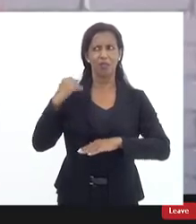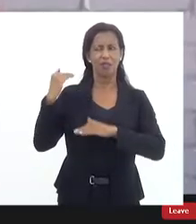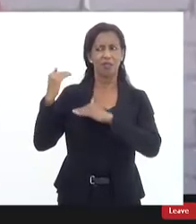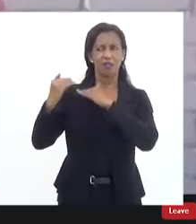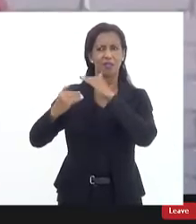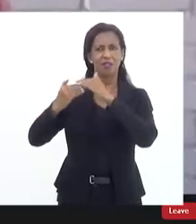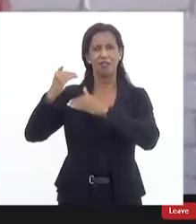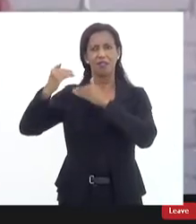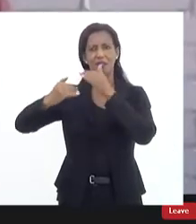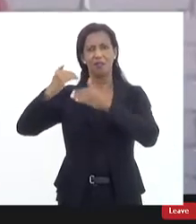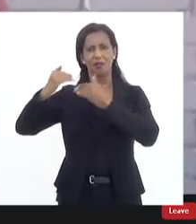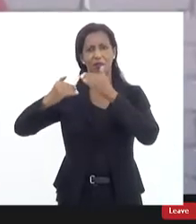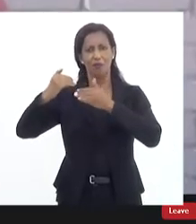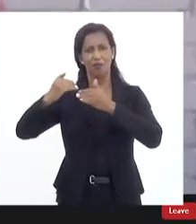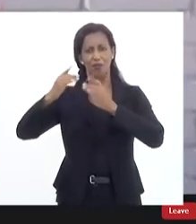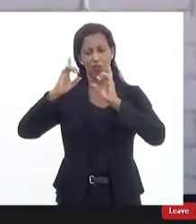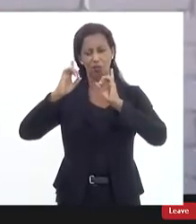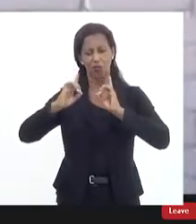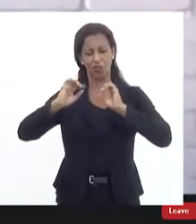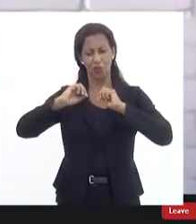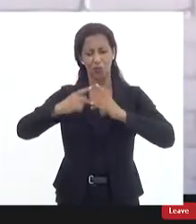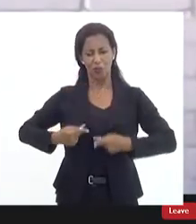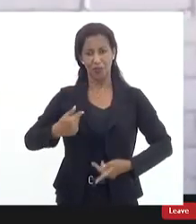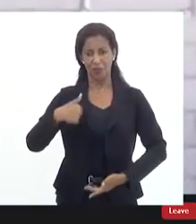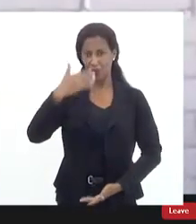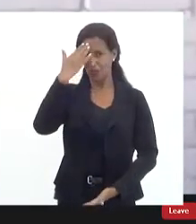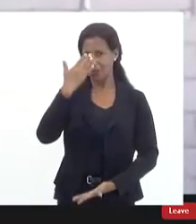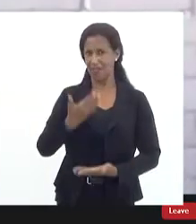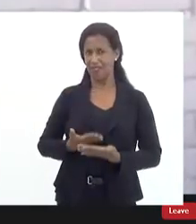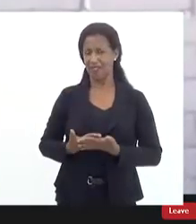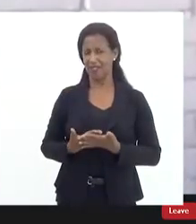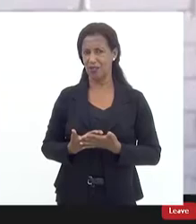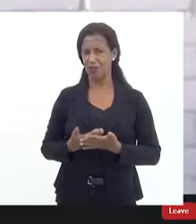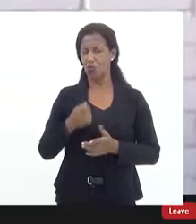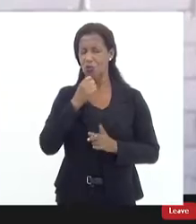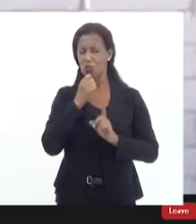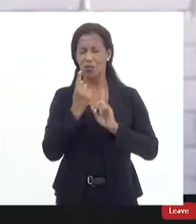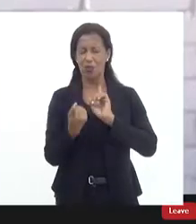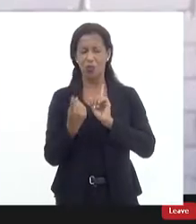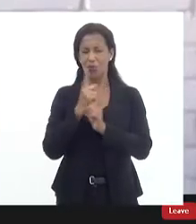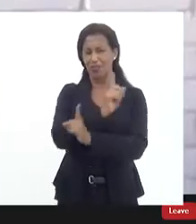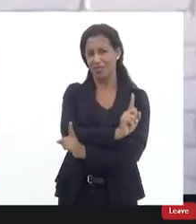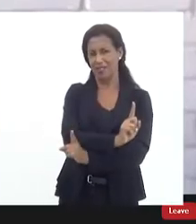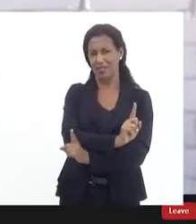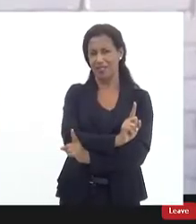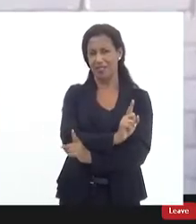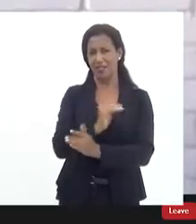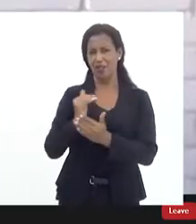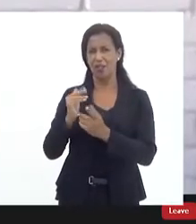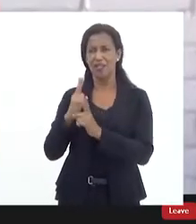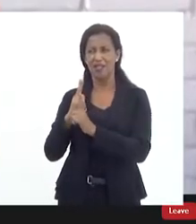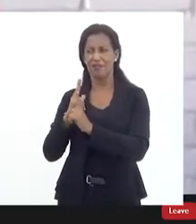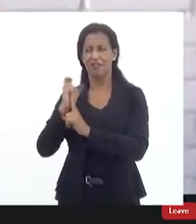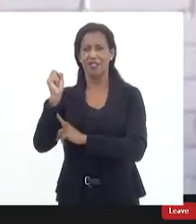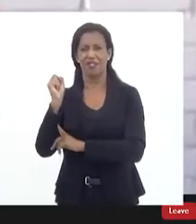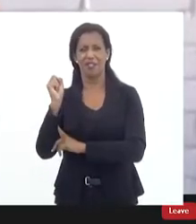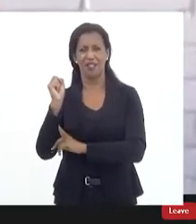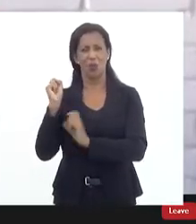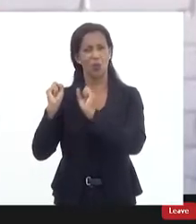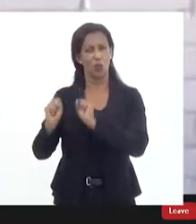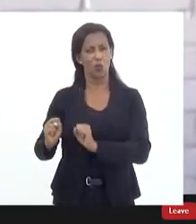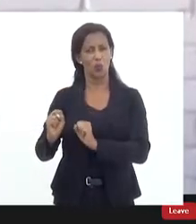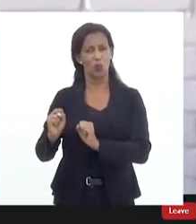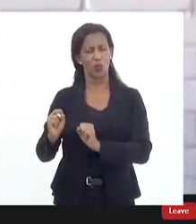direitos humanos que acredito então para mim não há contradições insuperáveis que não faça o poder